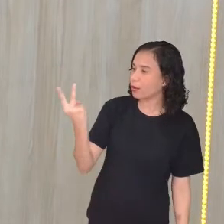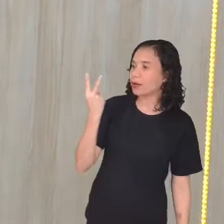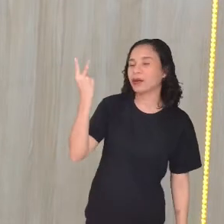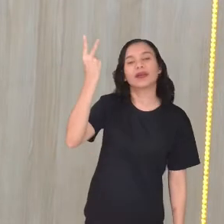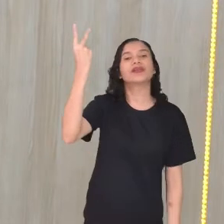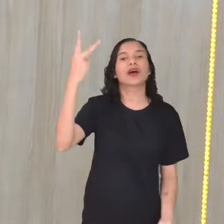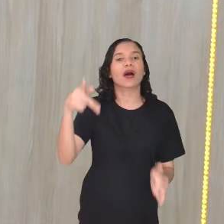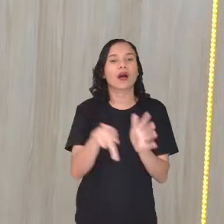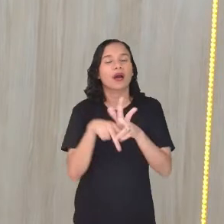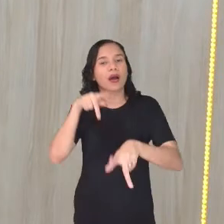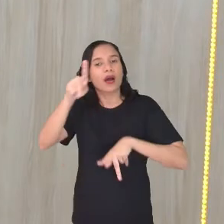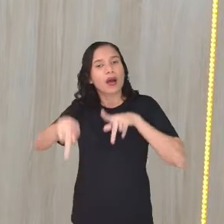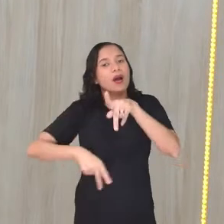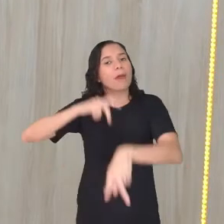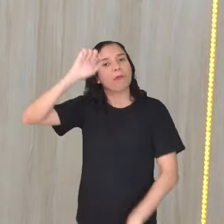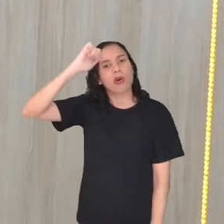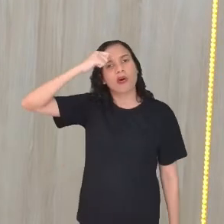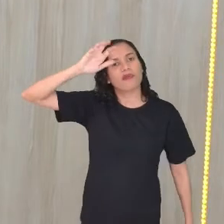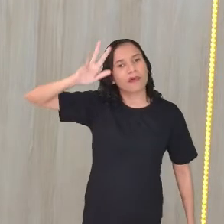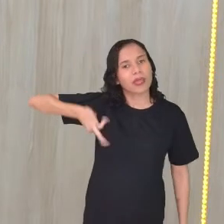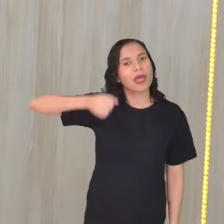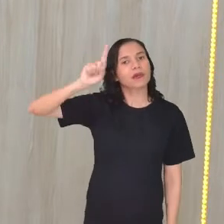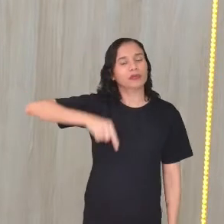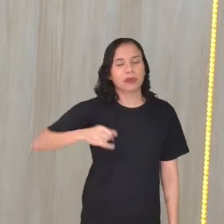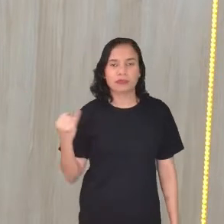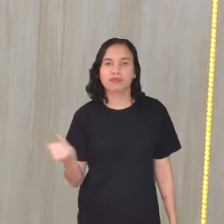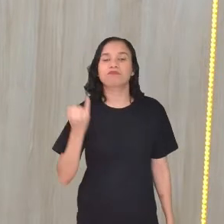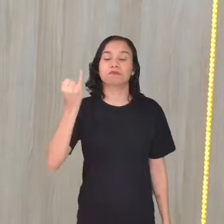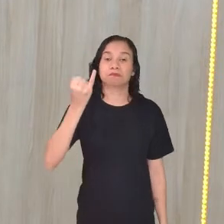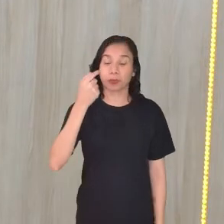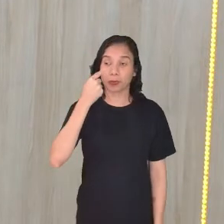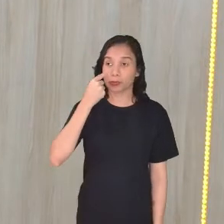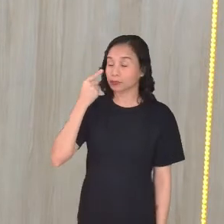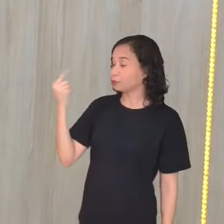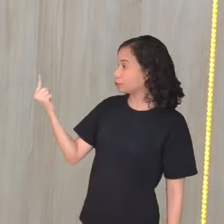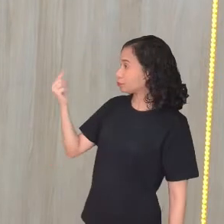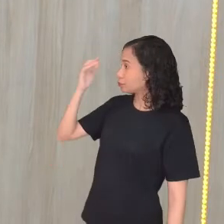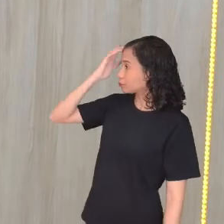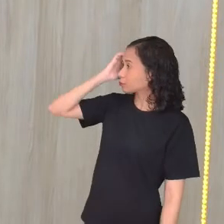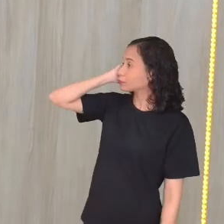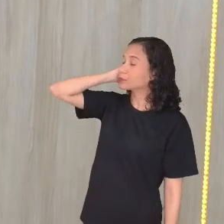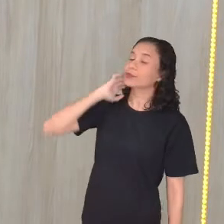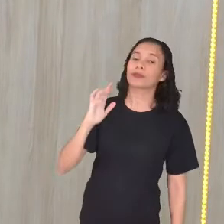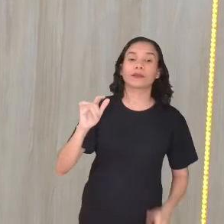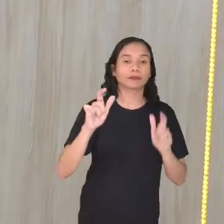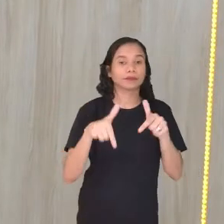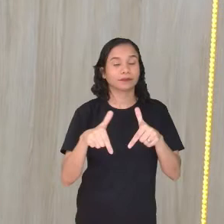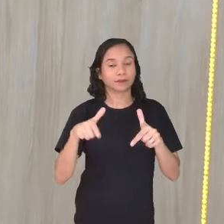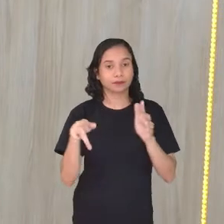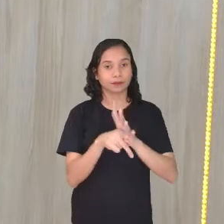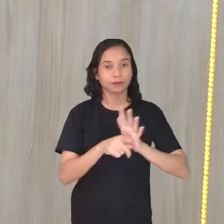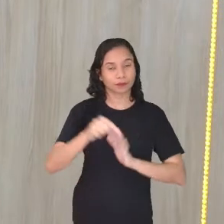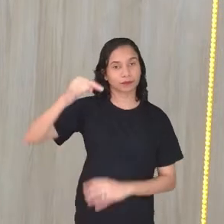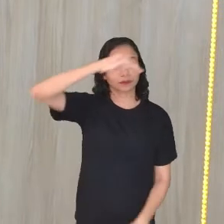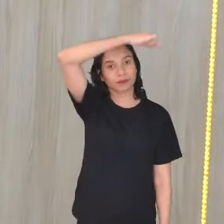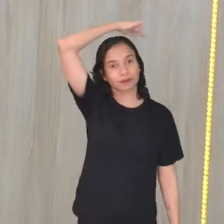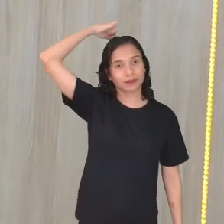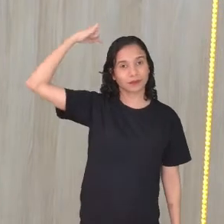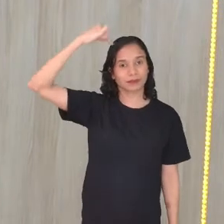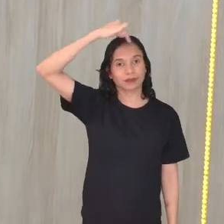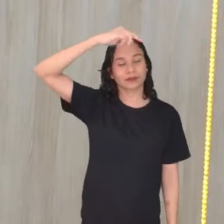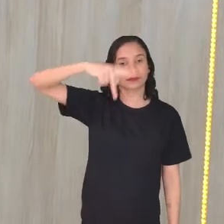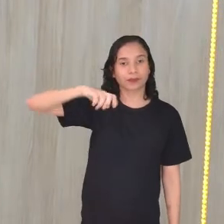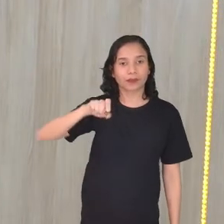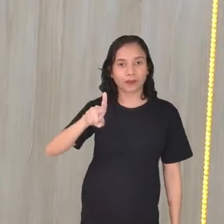povos, que é muito importante. E aí, esse ambiente aí do Pátio de São Pedro passou por muitos anos, né?